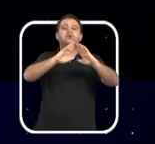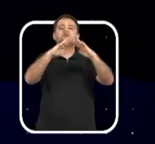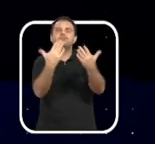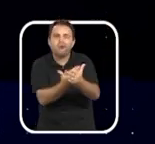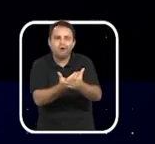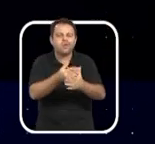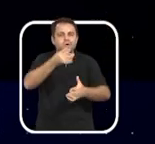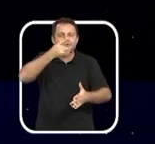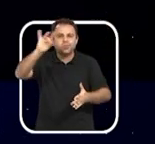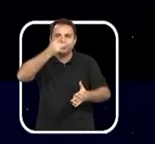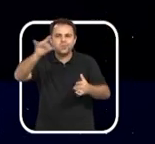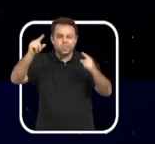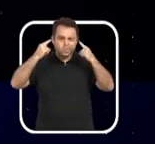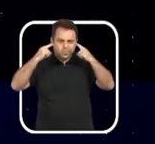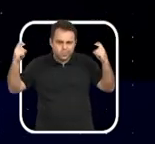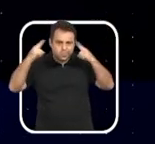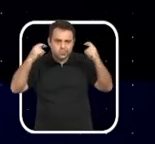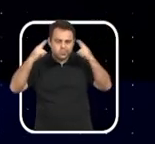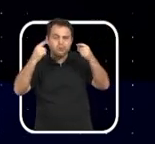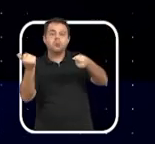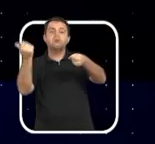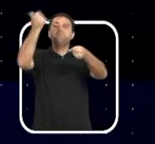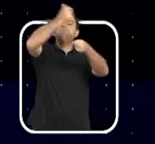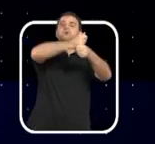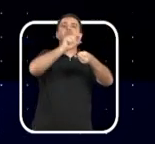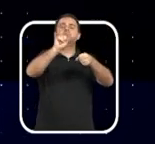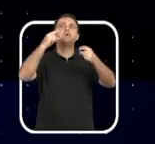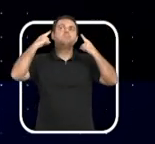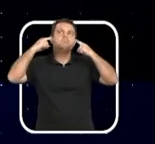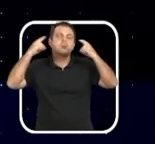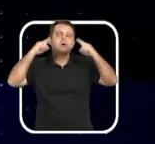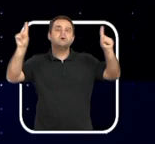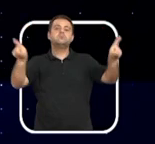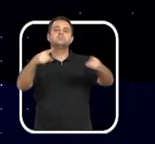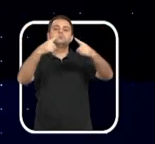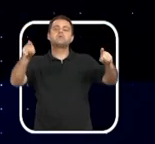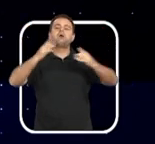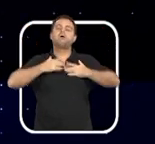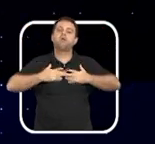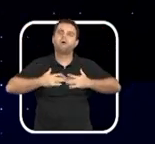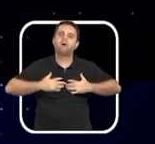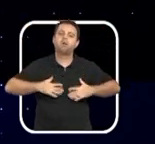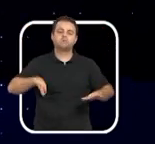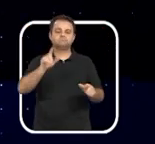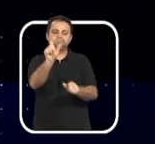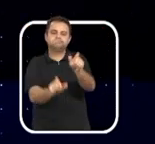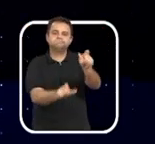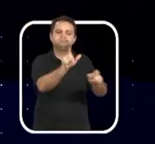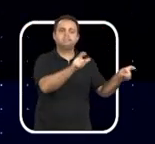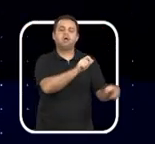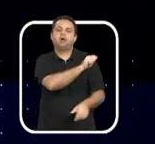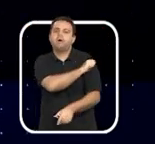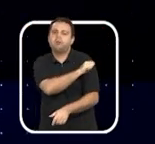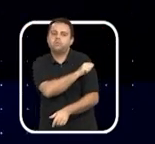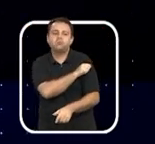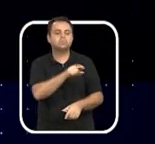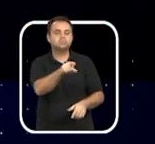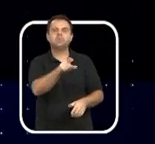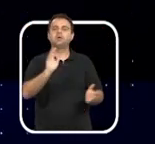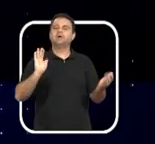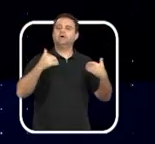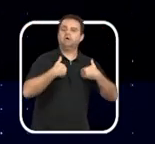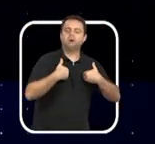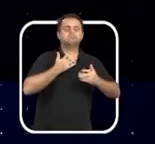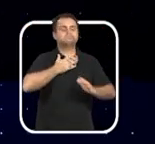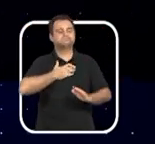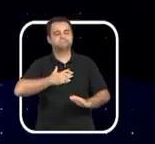campainhas das escolas por toques musicais, para preservar o bem-estar de alunos com transtorno